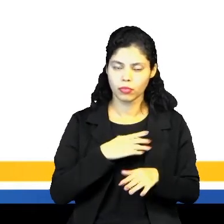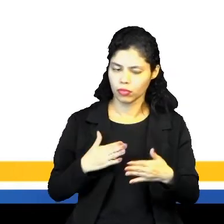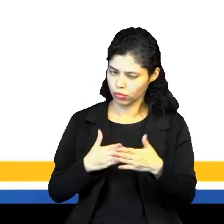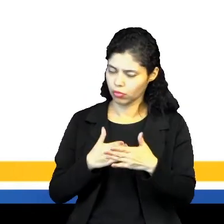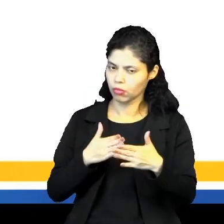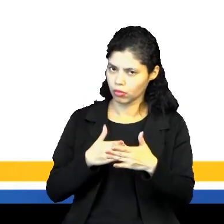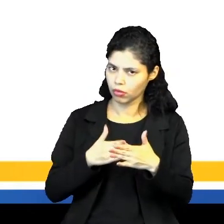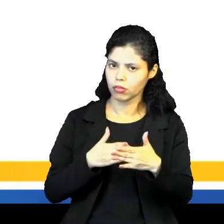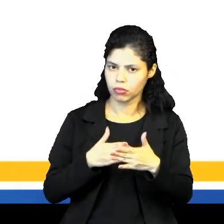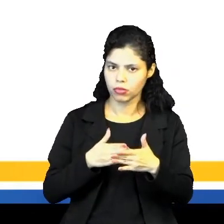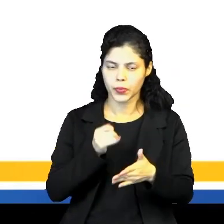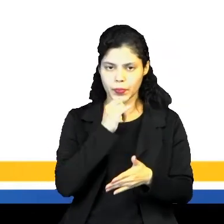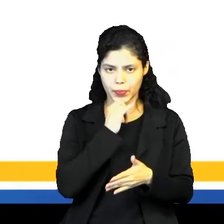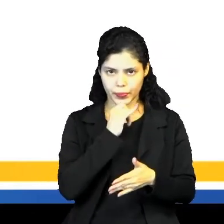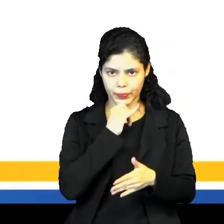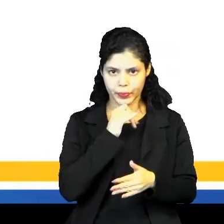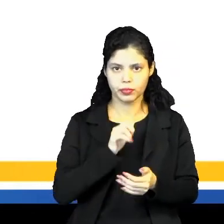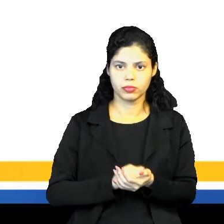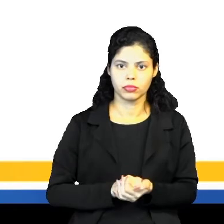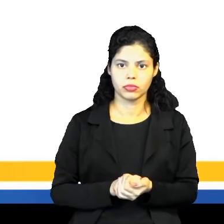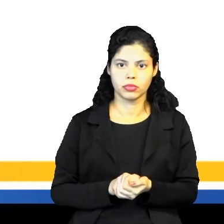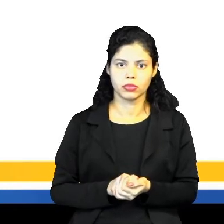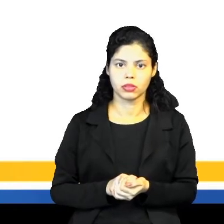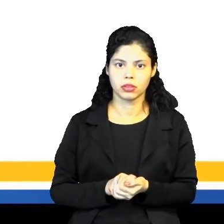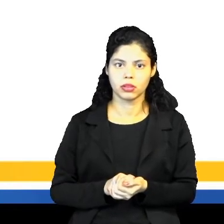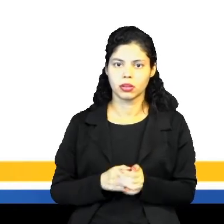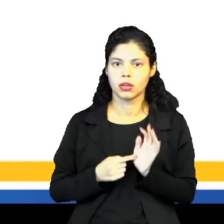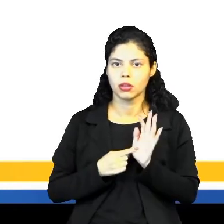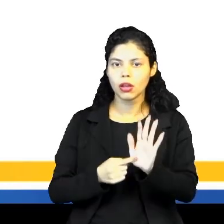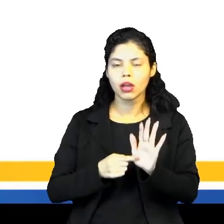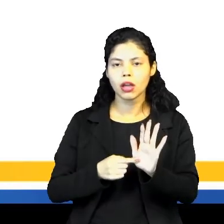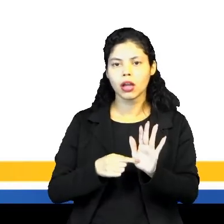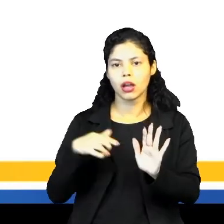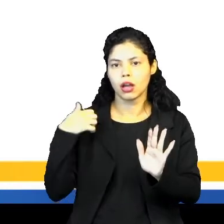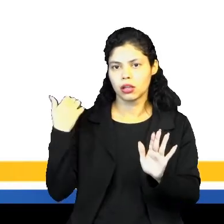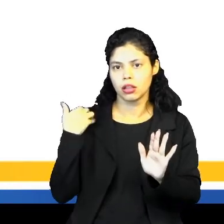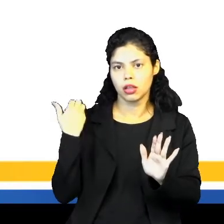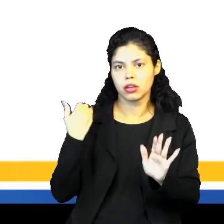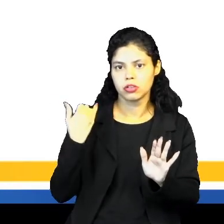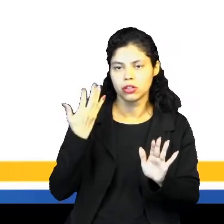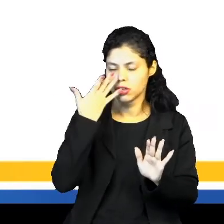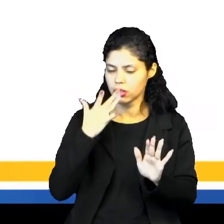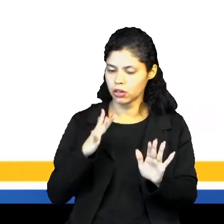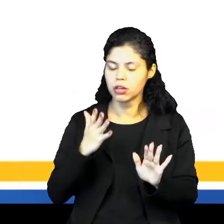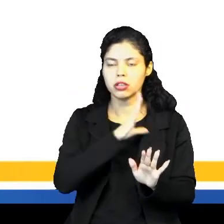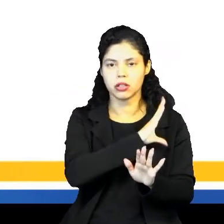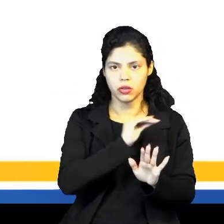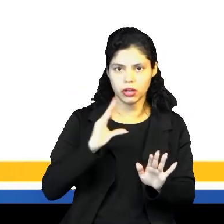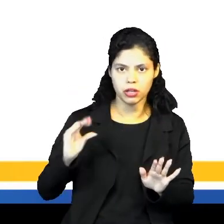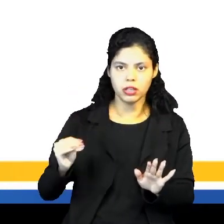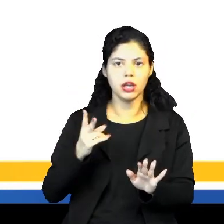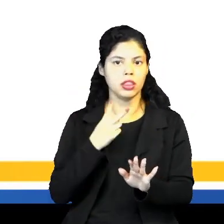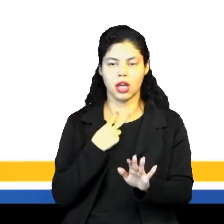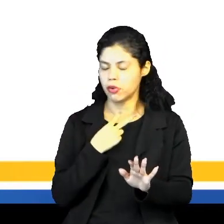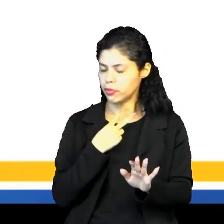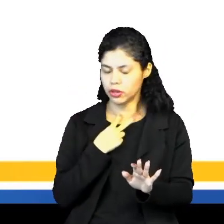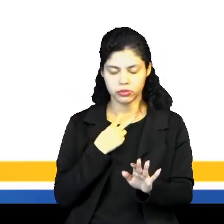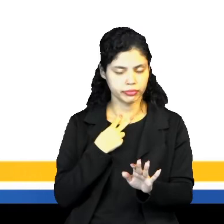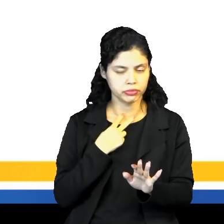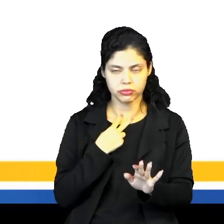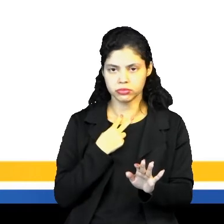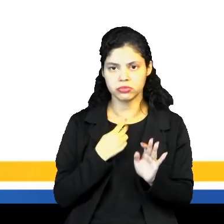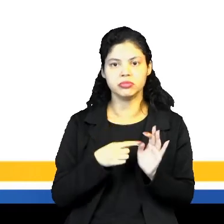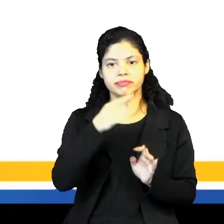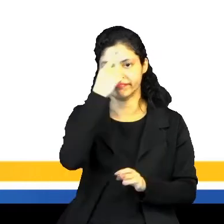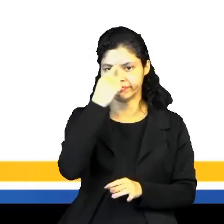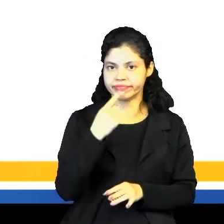limitações, né? Por exemplo, a exposição de menores de idade, né? Geralmente, se a notícia envolve situações com menores